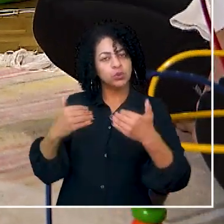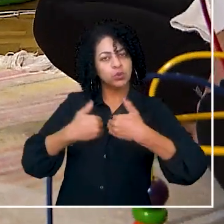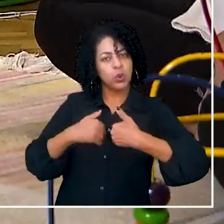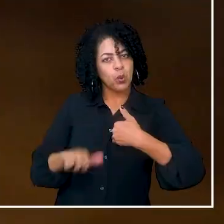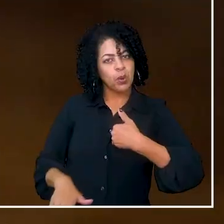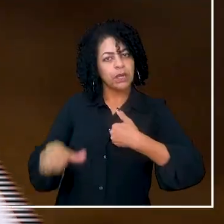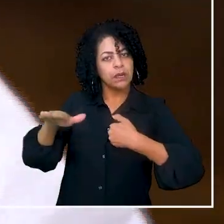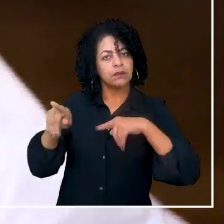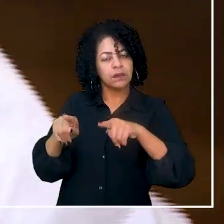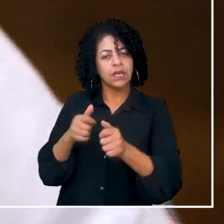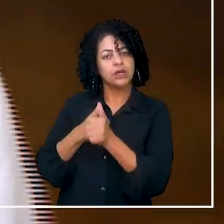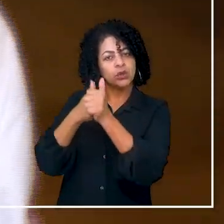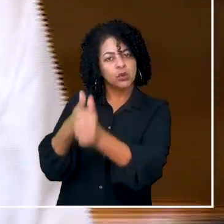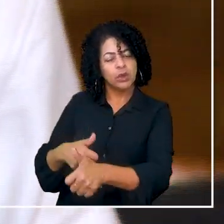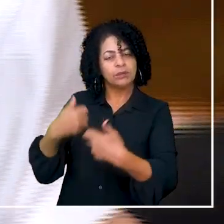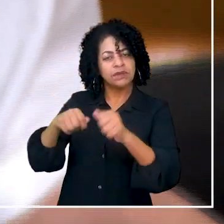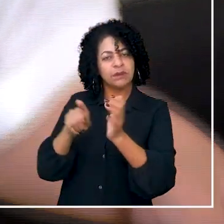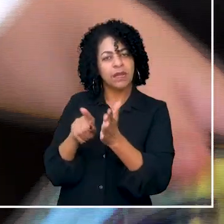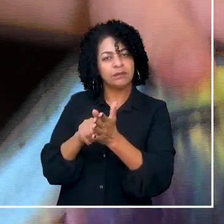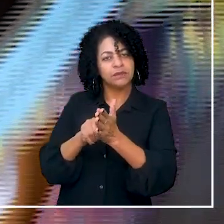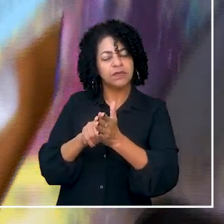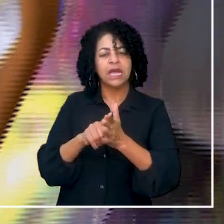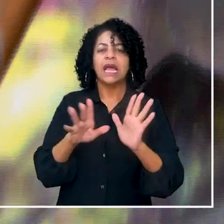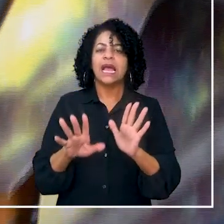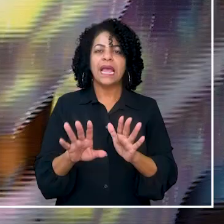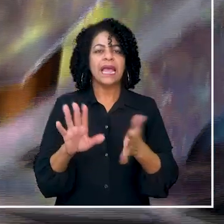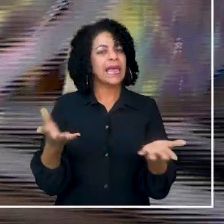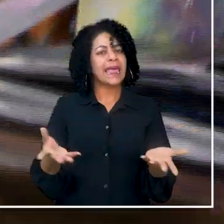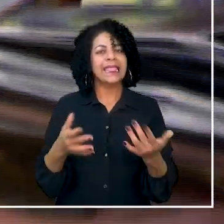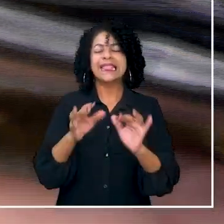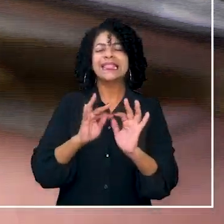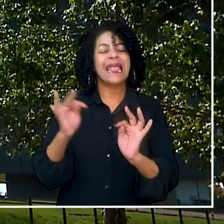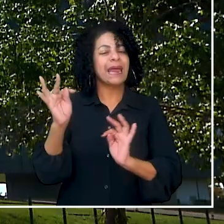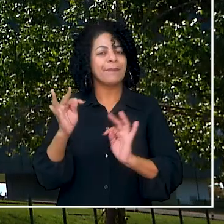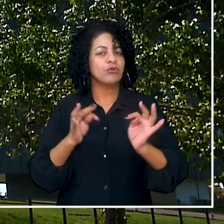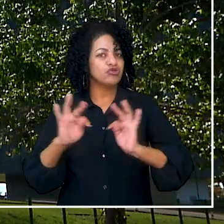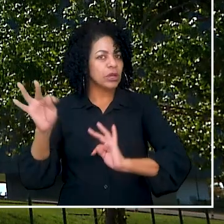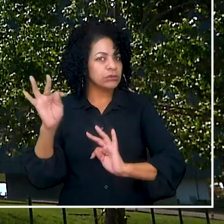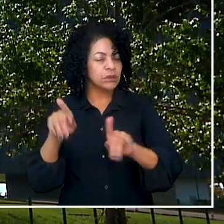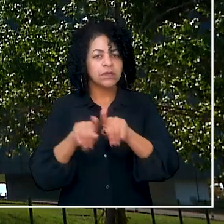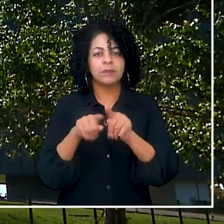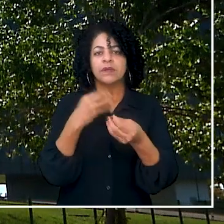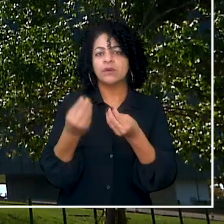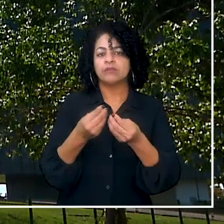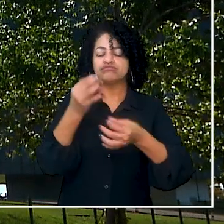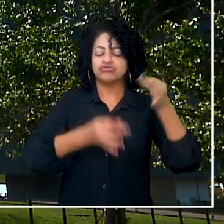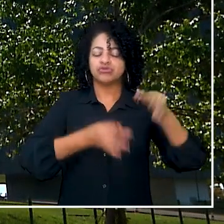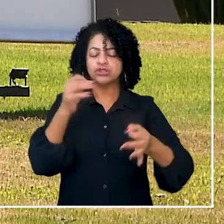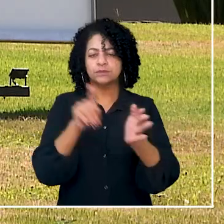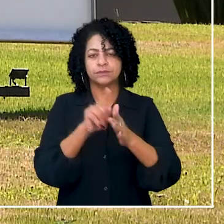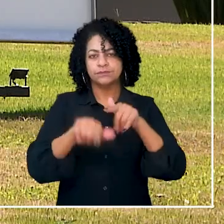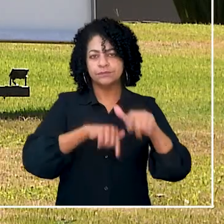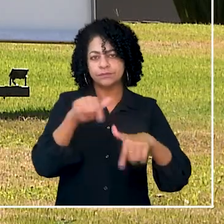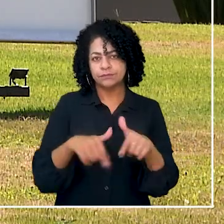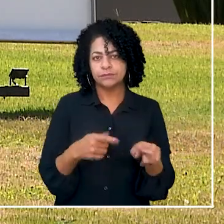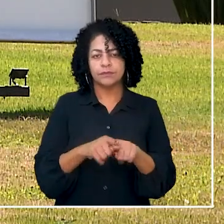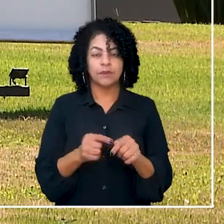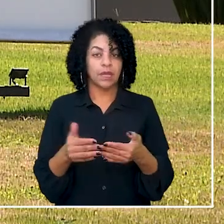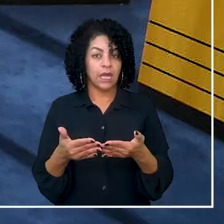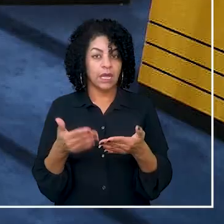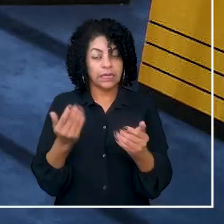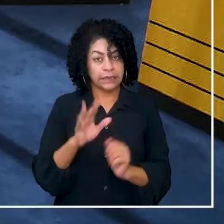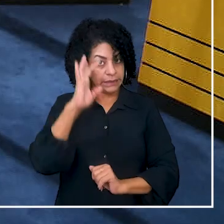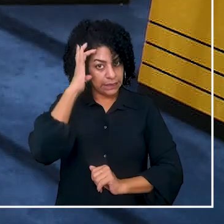outras coisas, de tempo para acompanhá-la nas atividades terapêuticas. O tema tem sido discutido, inclusive, na Justiça do